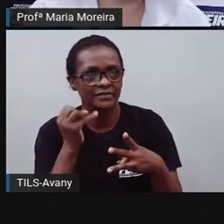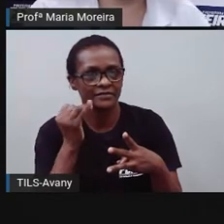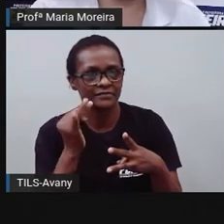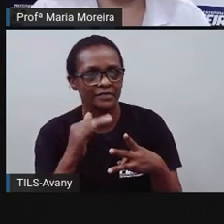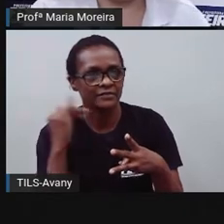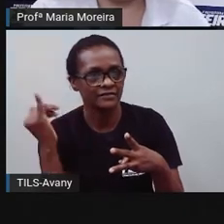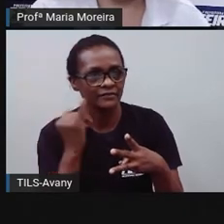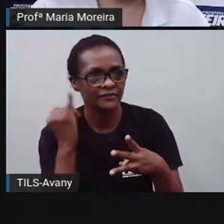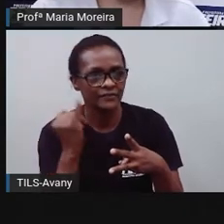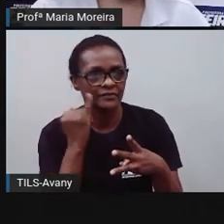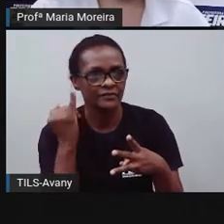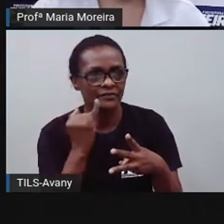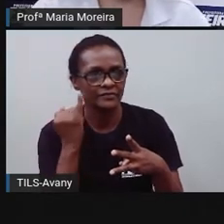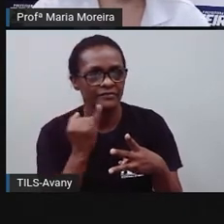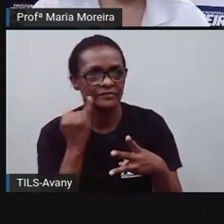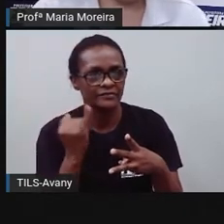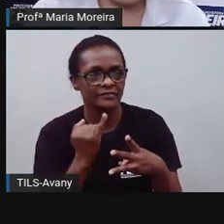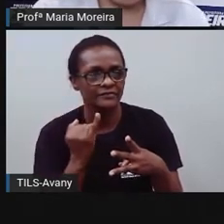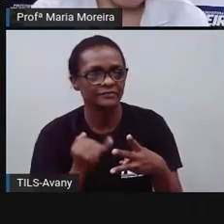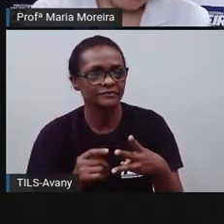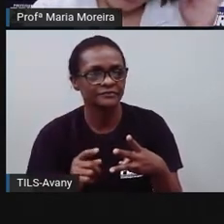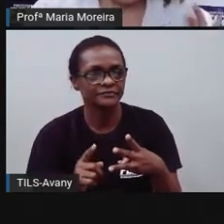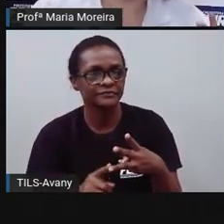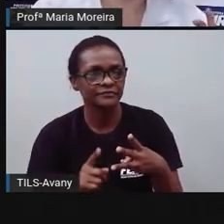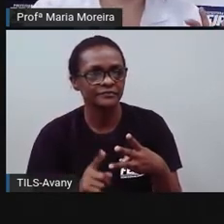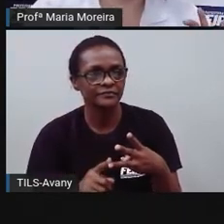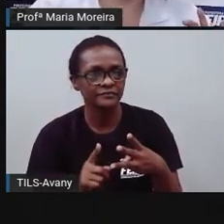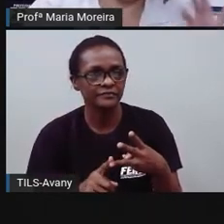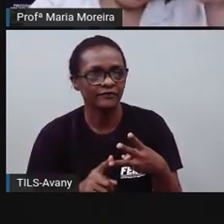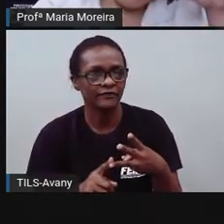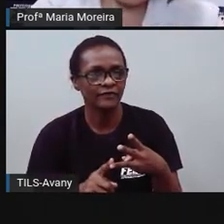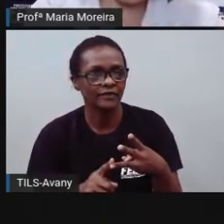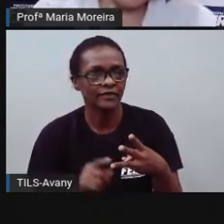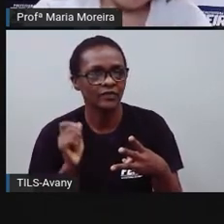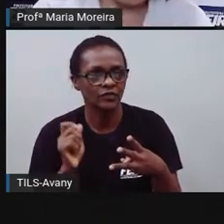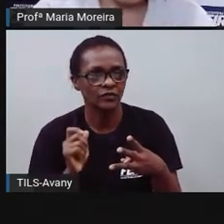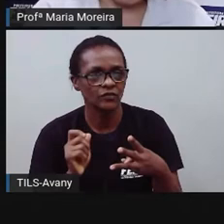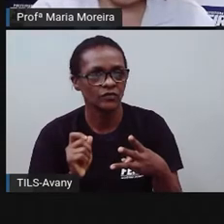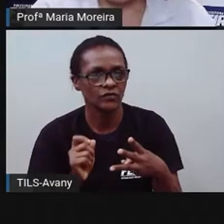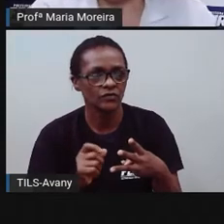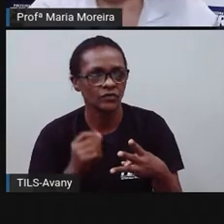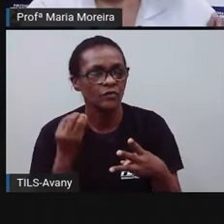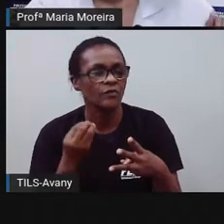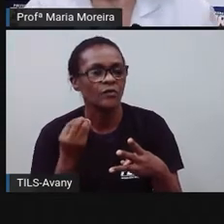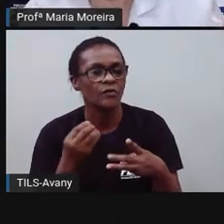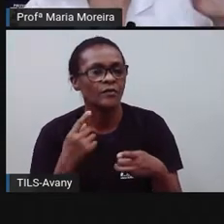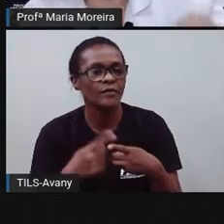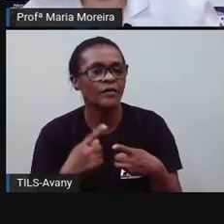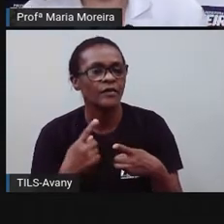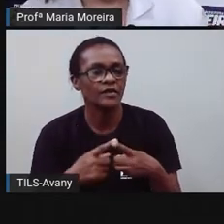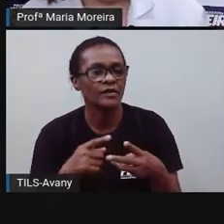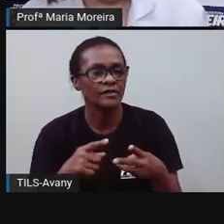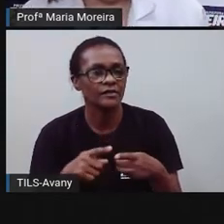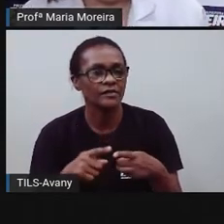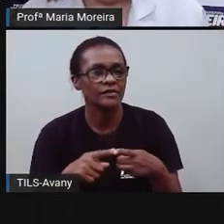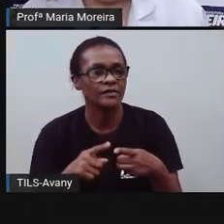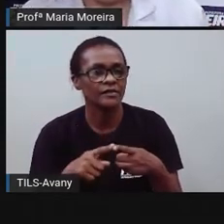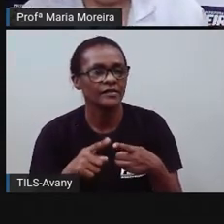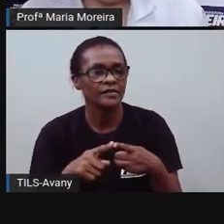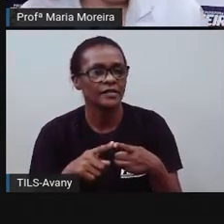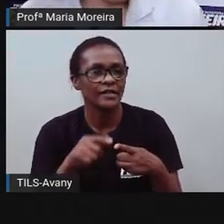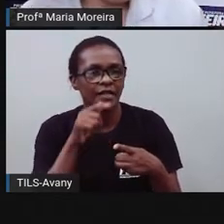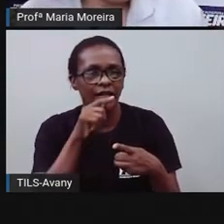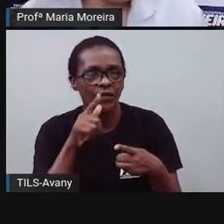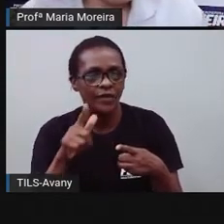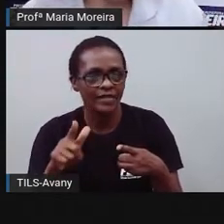uma linguagem clara, precisa e objetiva. Por quê? Vou explicar. Tem que ter uma linguagem